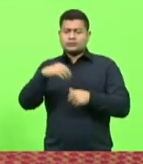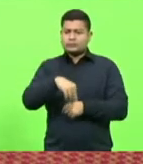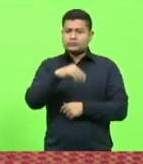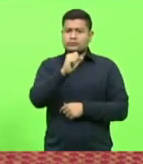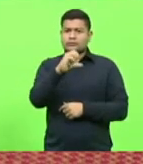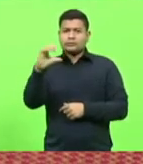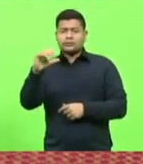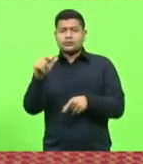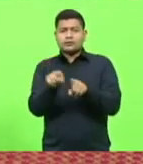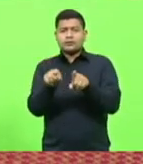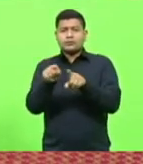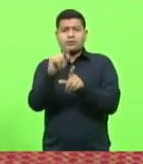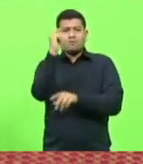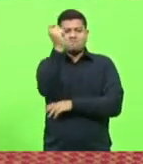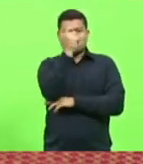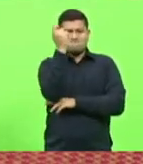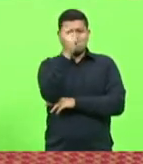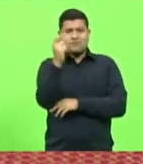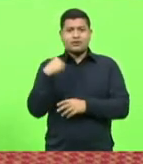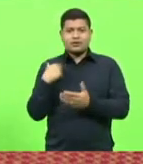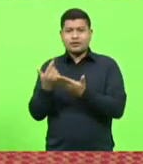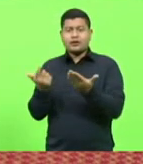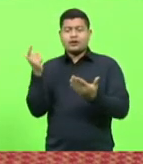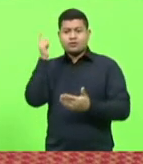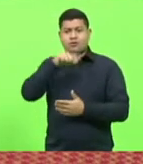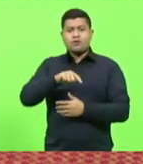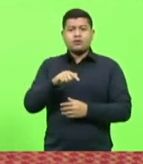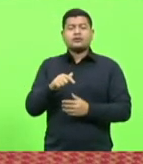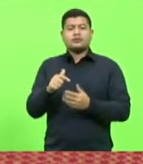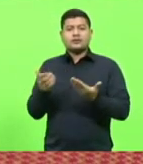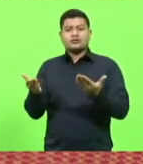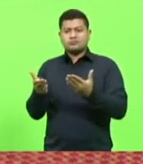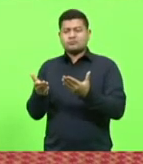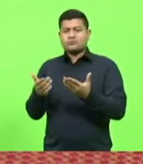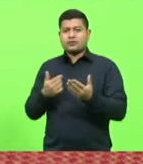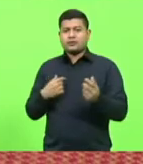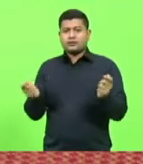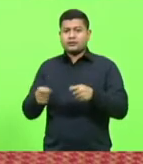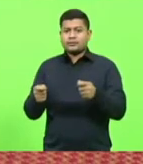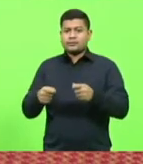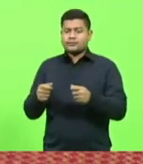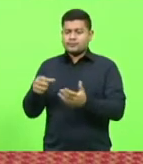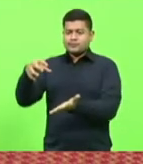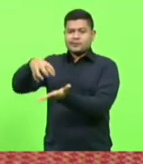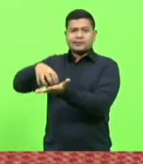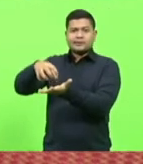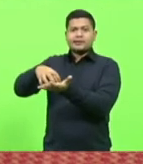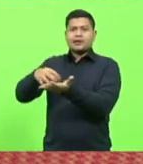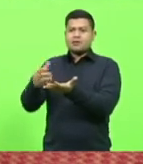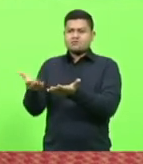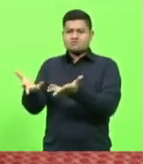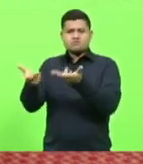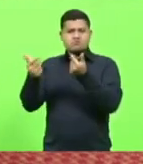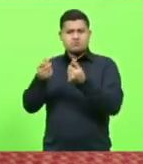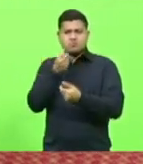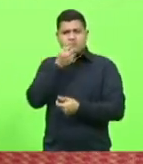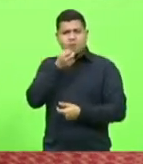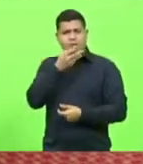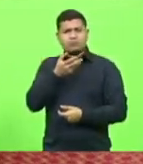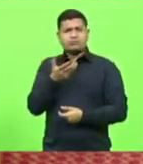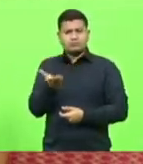que recebem oportunidade, que recebem um centro de treinamento da melhor qualidade possível,